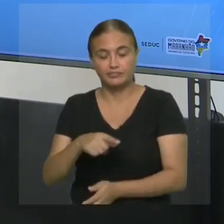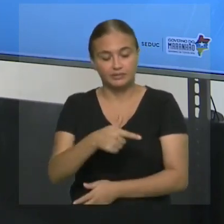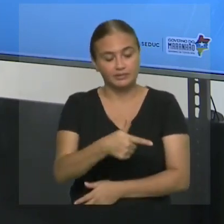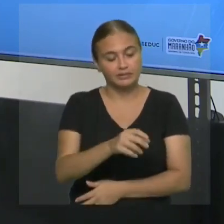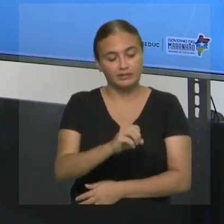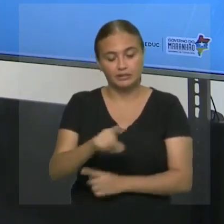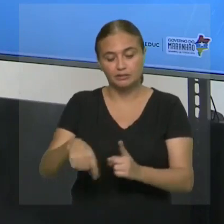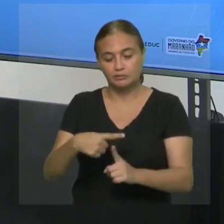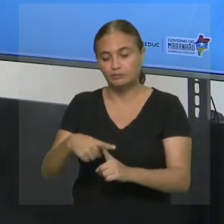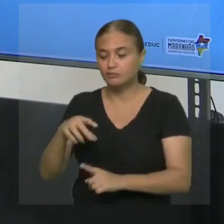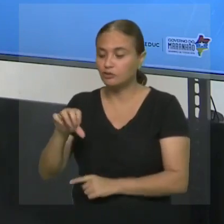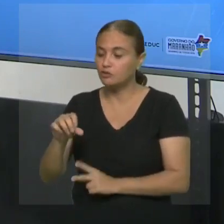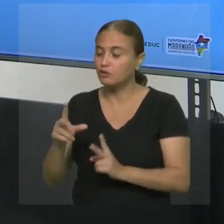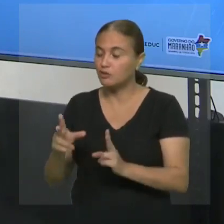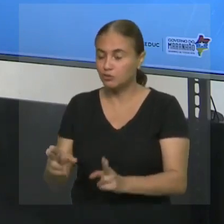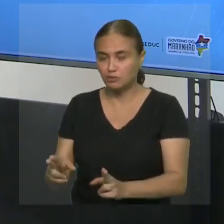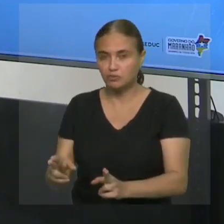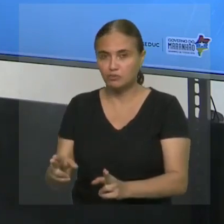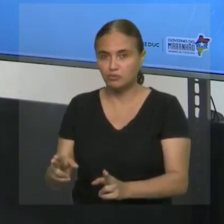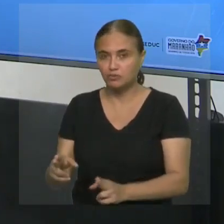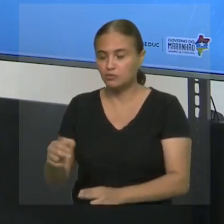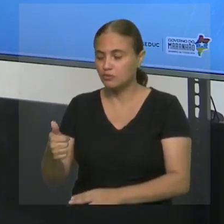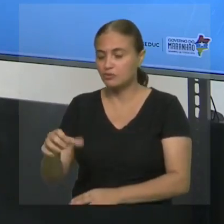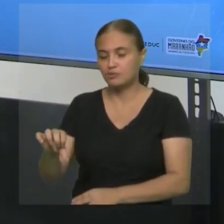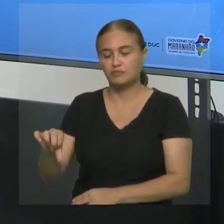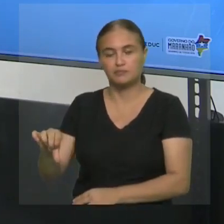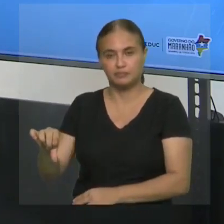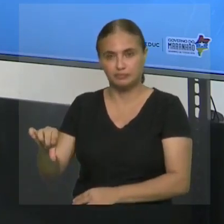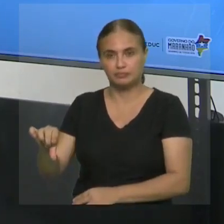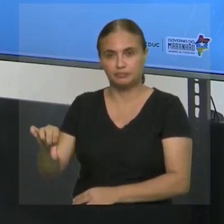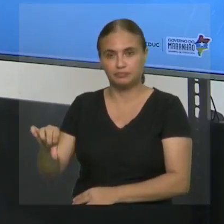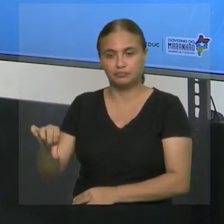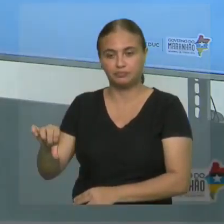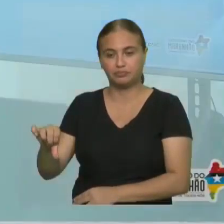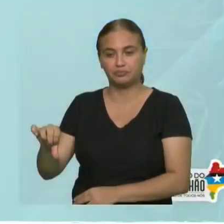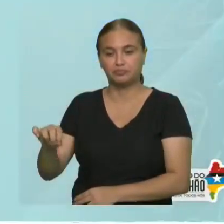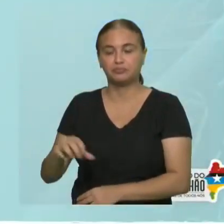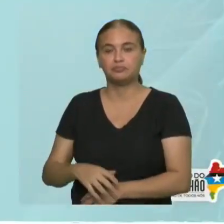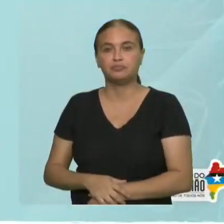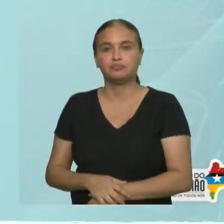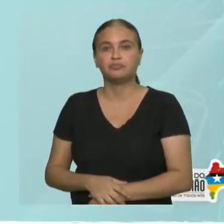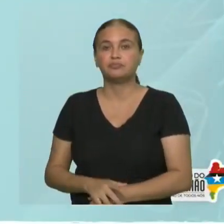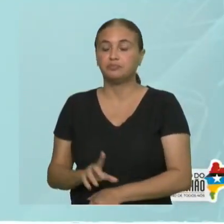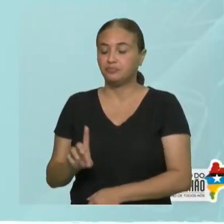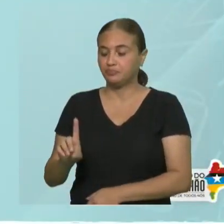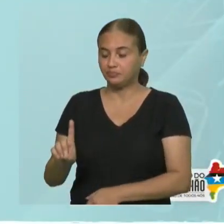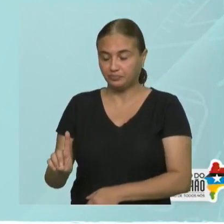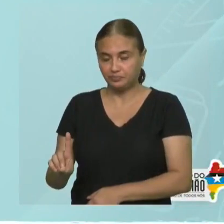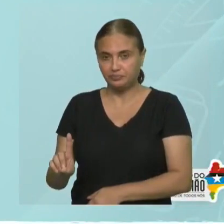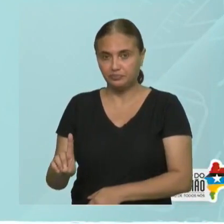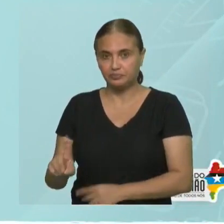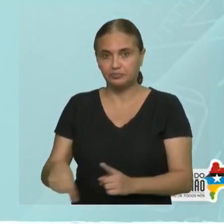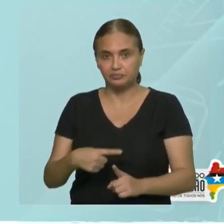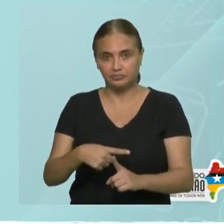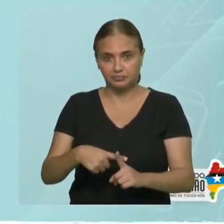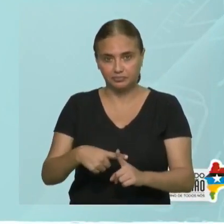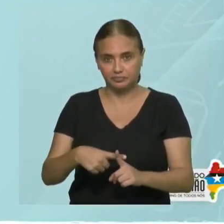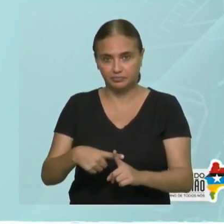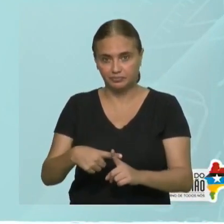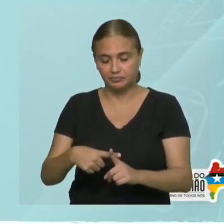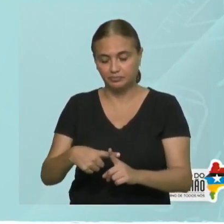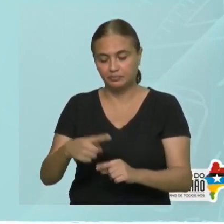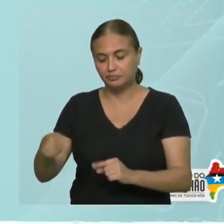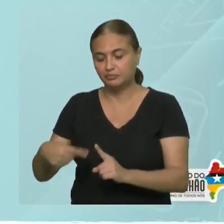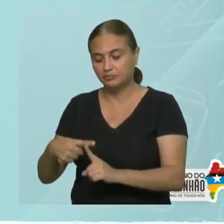nove. Dez e nove, dá dezenove. E na letra D, mais sete, mais